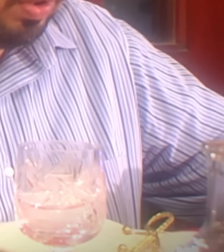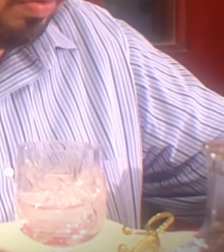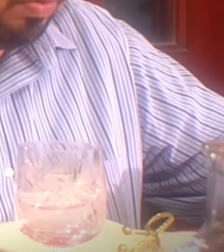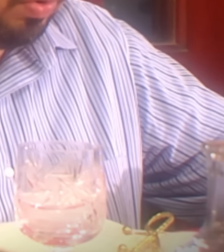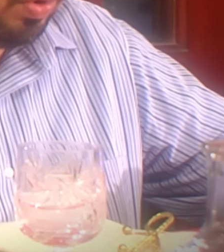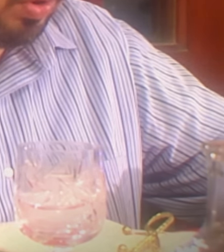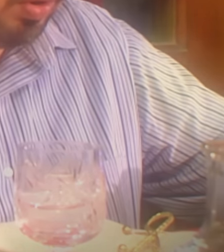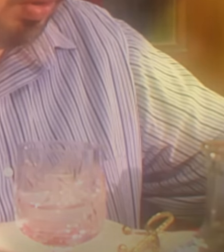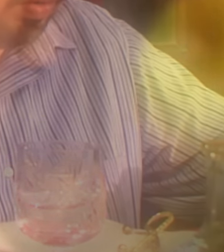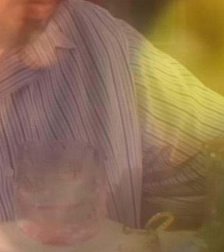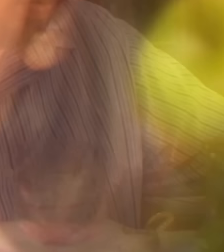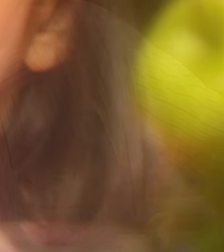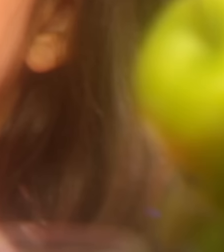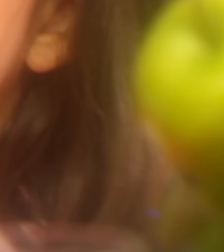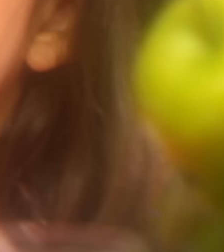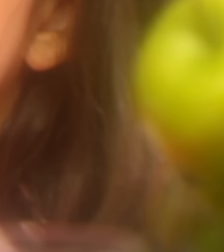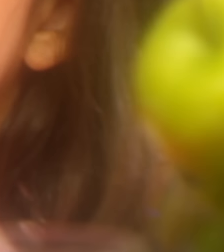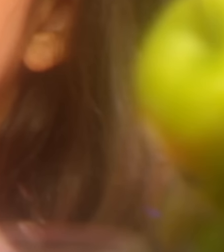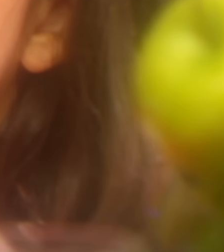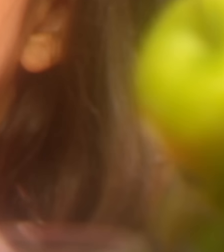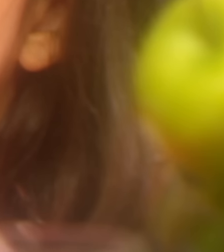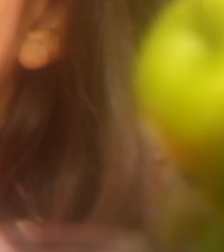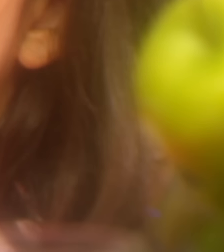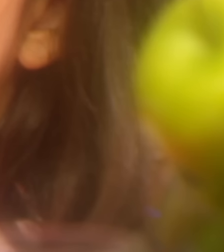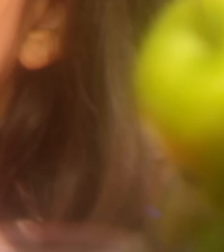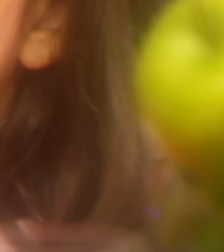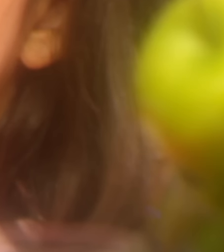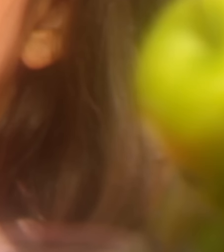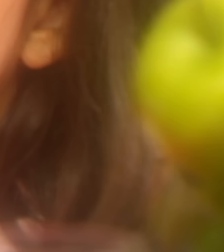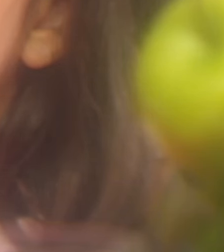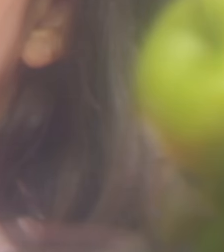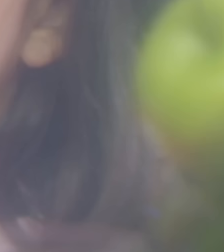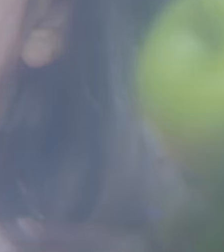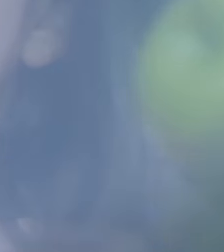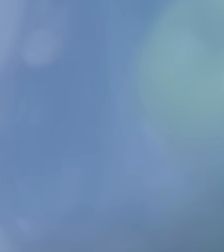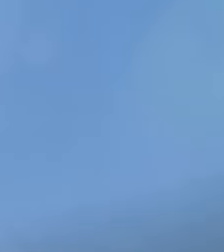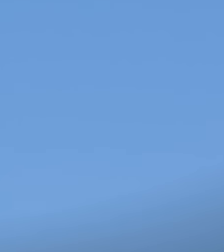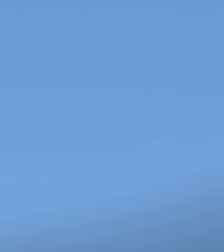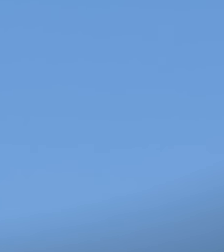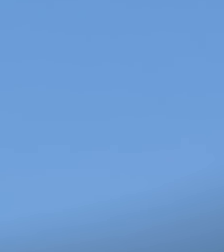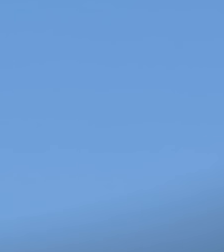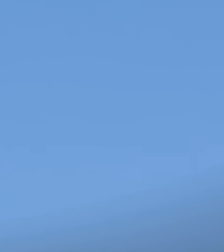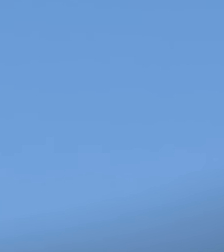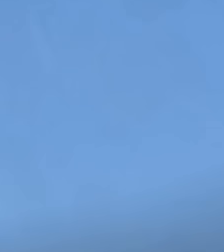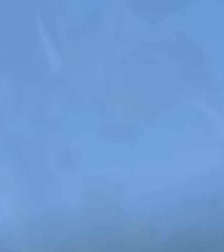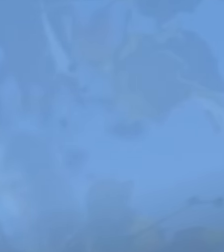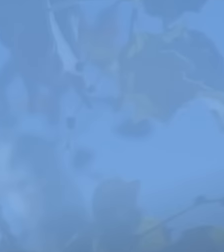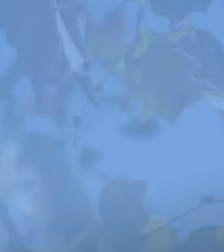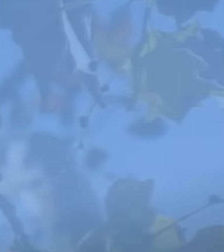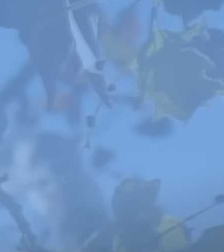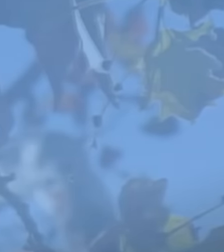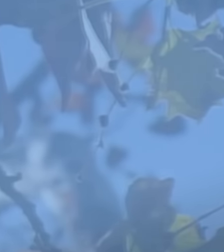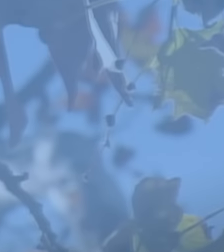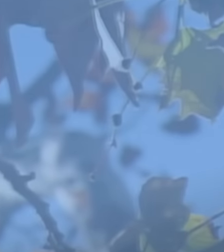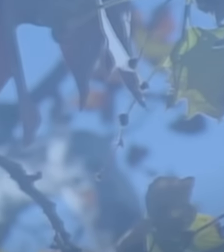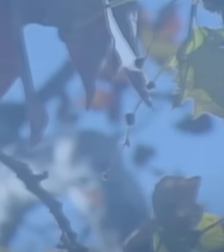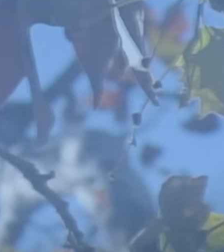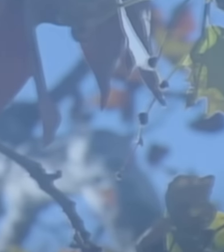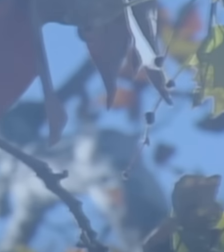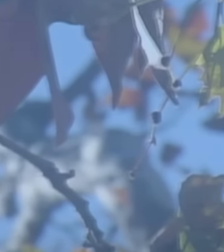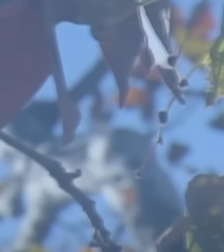agradecer pois só